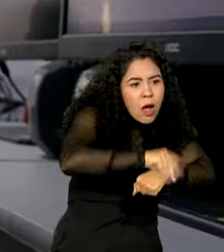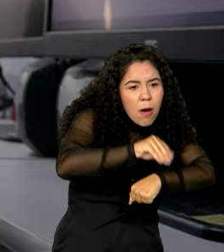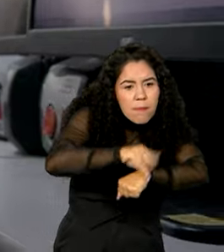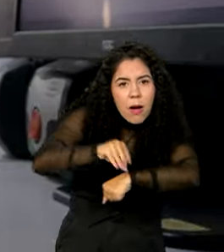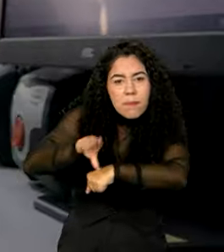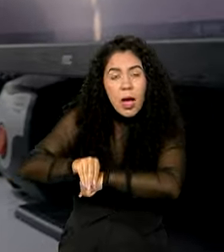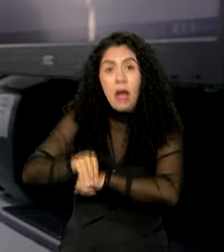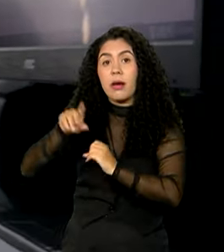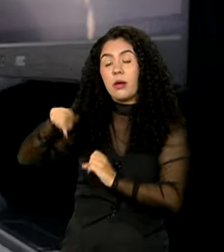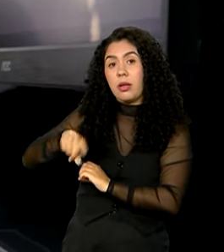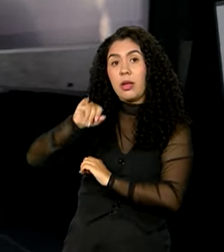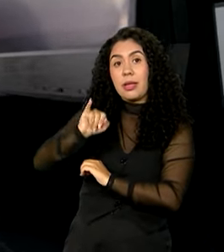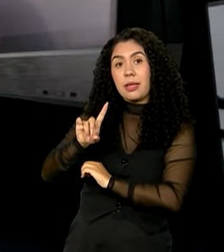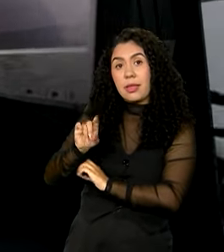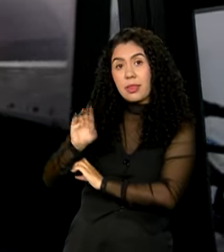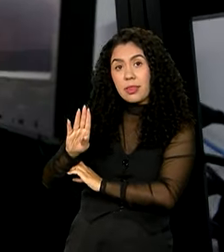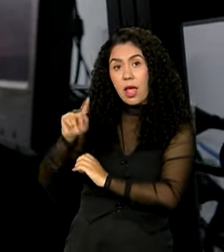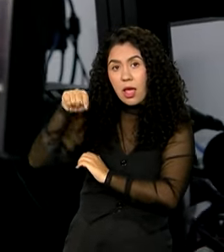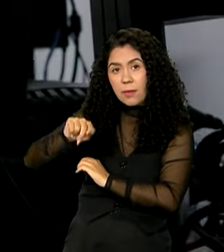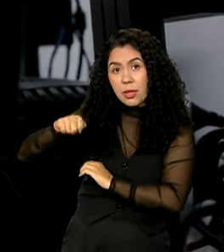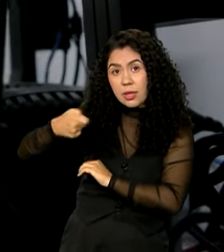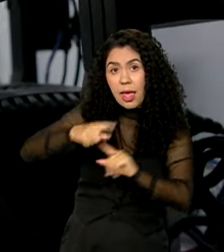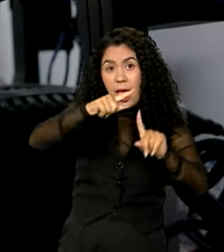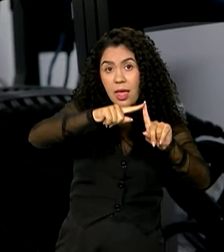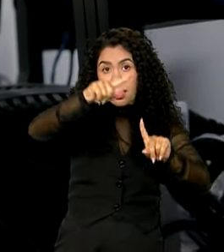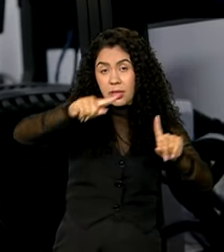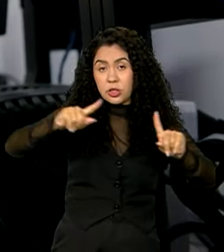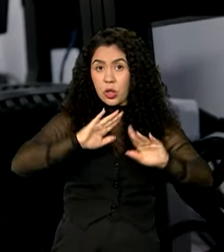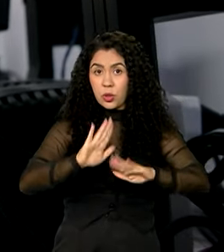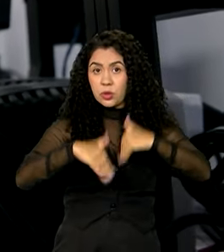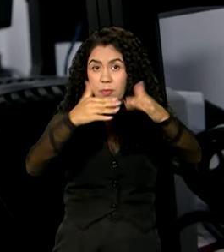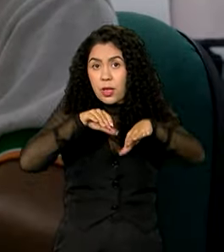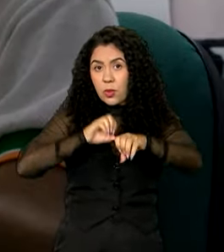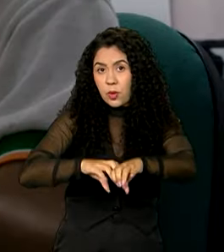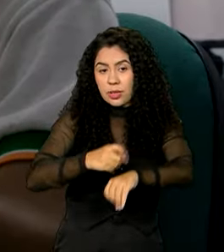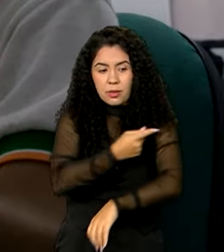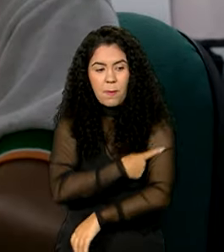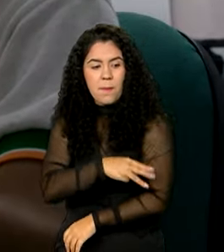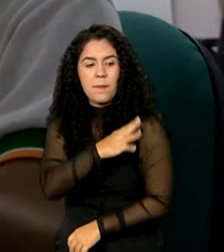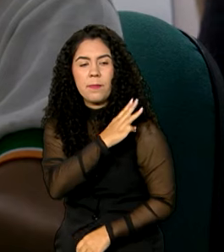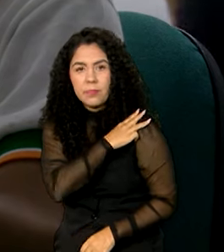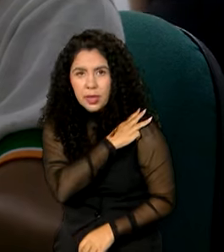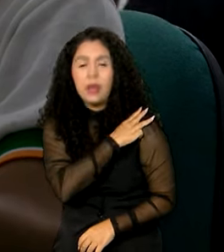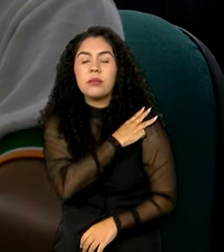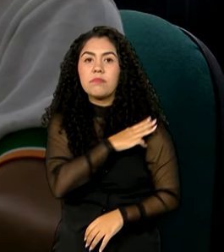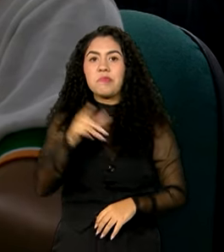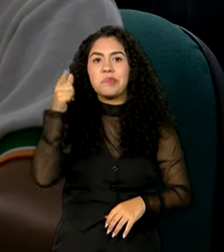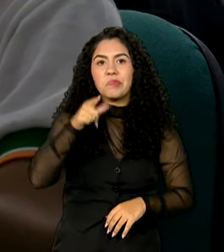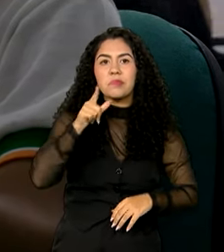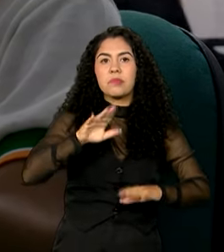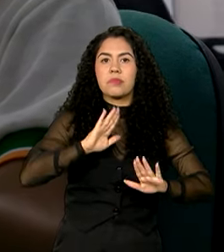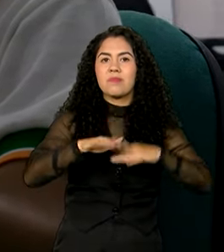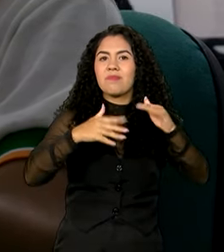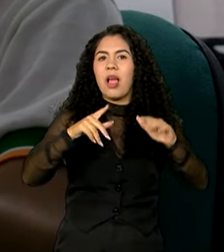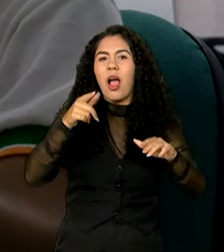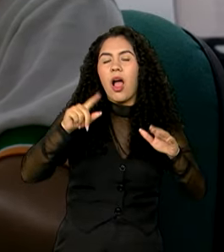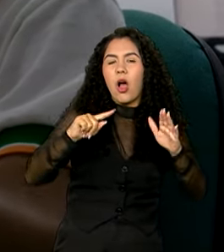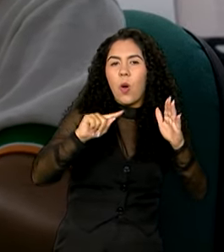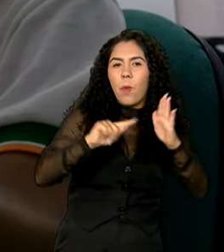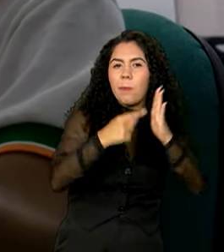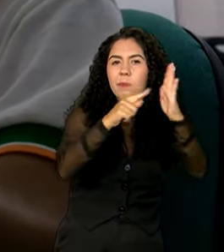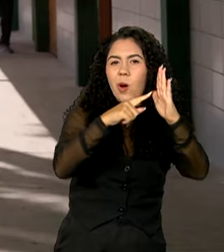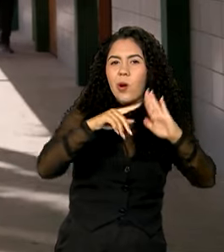com o IDEB, o Índice de Desenvolvimento da Educação Básica, teve desempenho abaixo da meta.